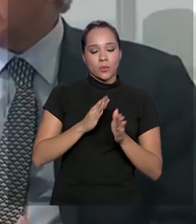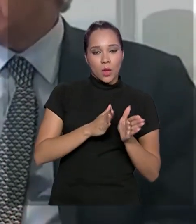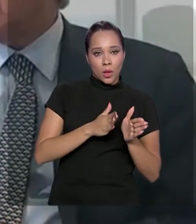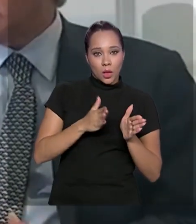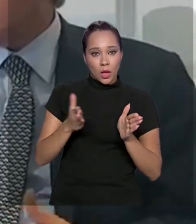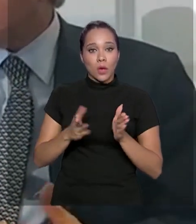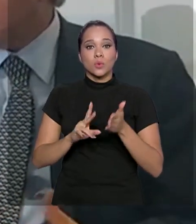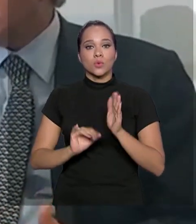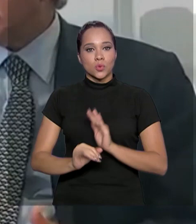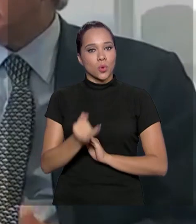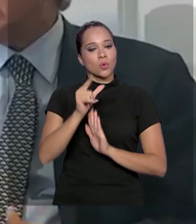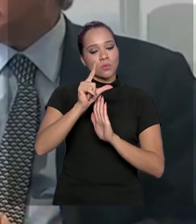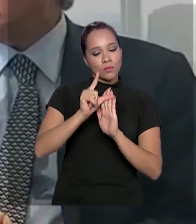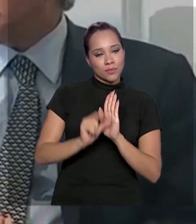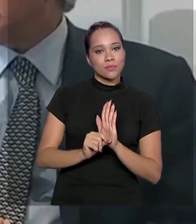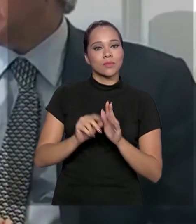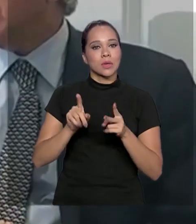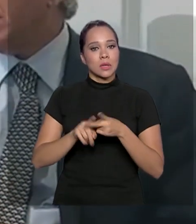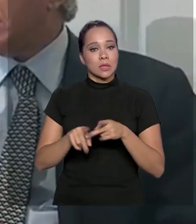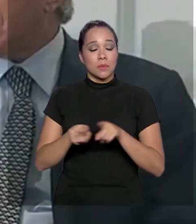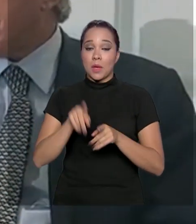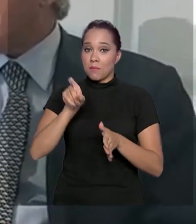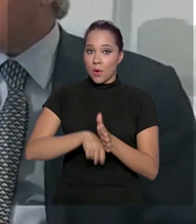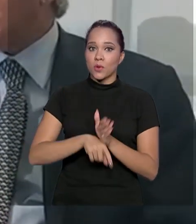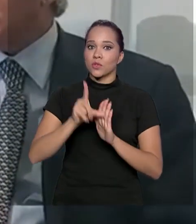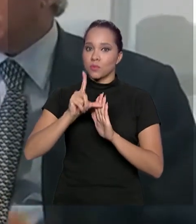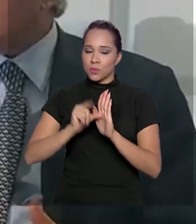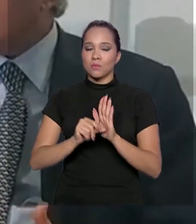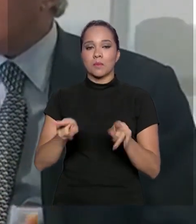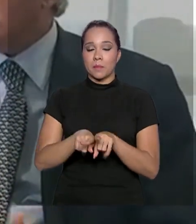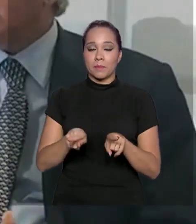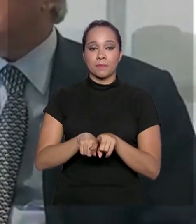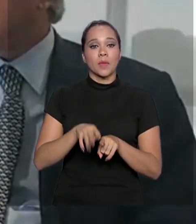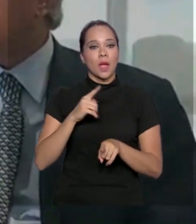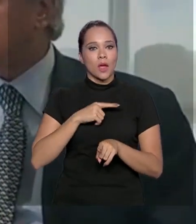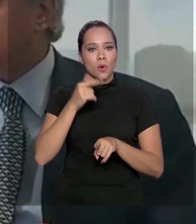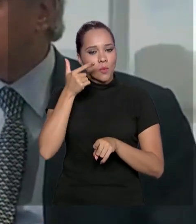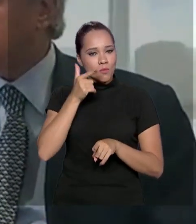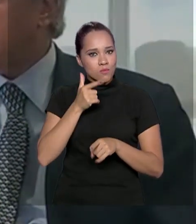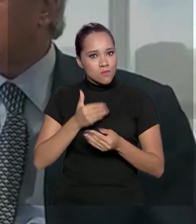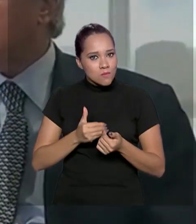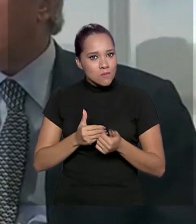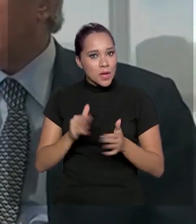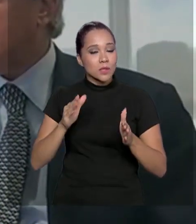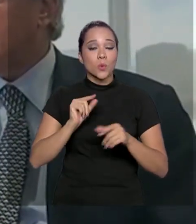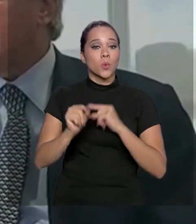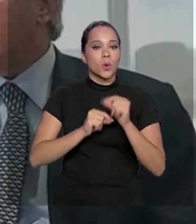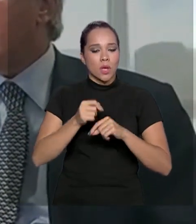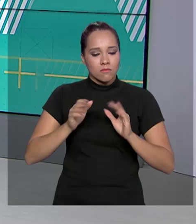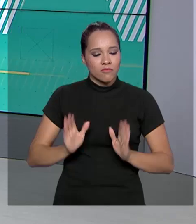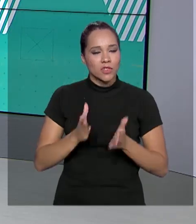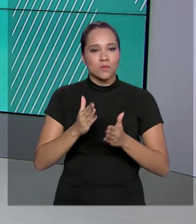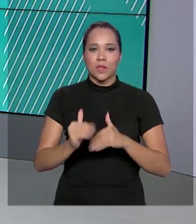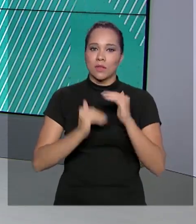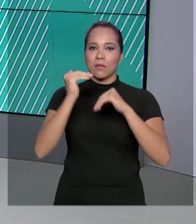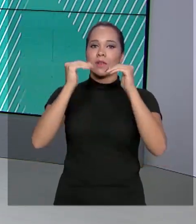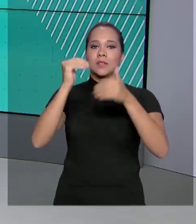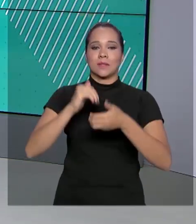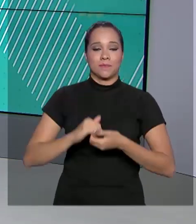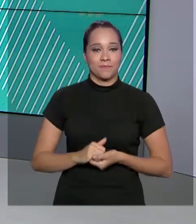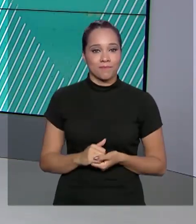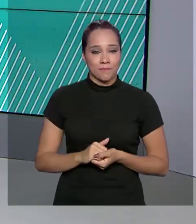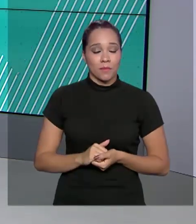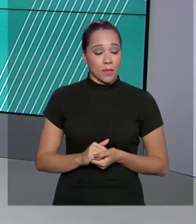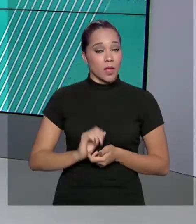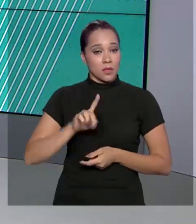descendo, os impostos vão começar a ser reduzidos também, o país retoma o crescimento, os investimentos começam. Até